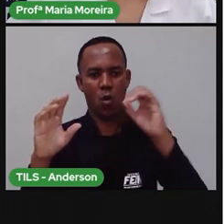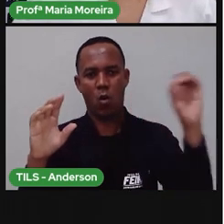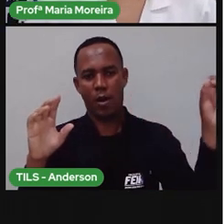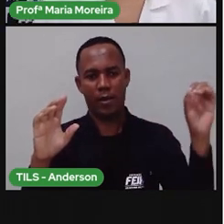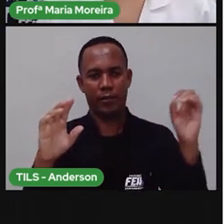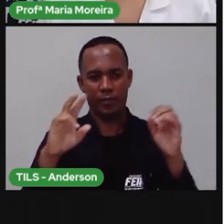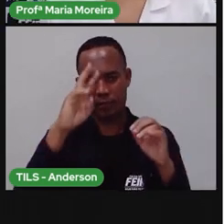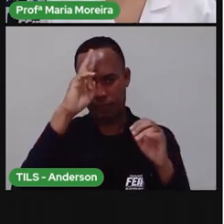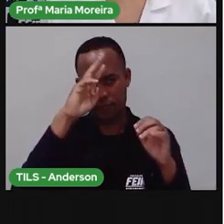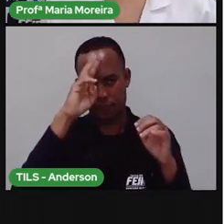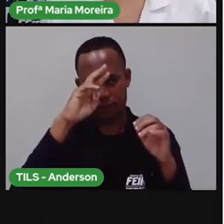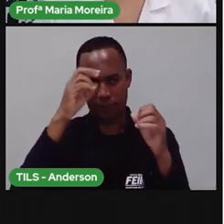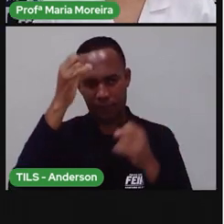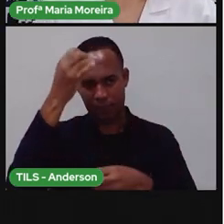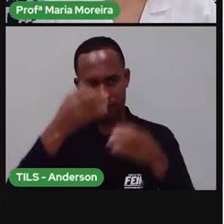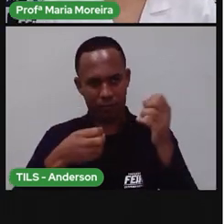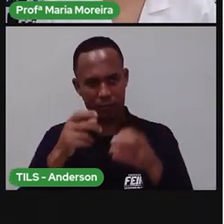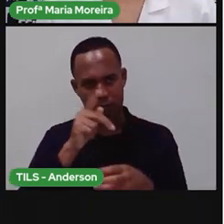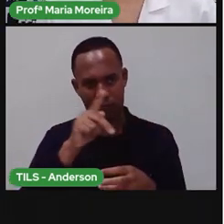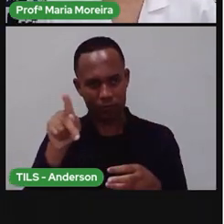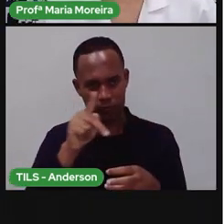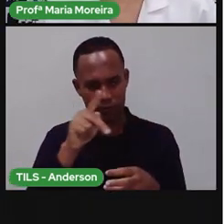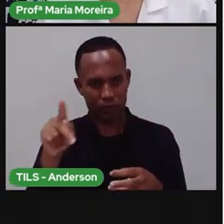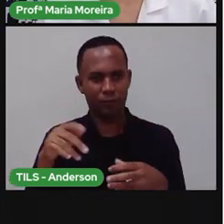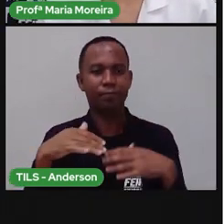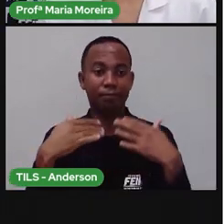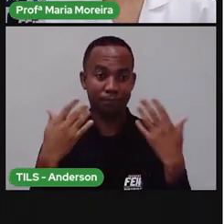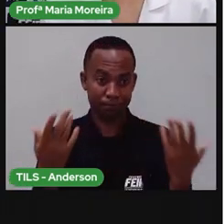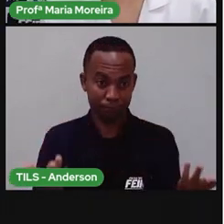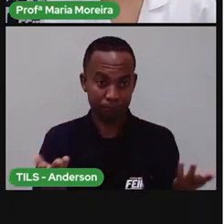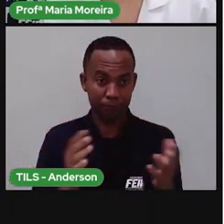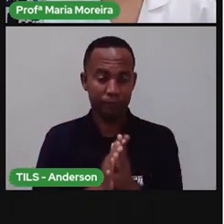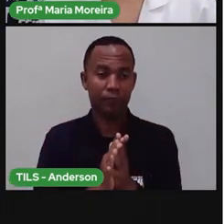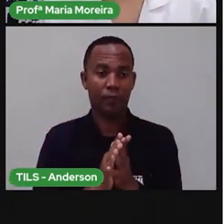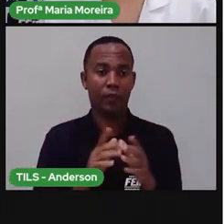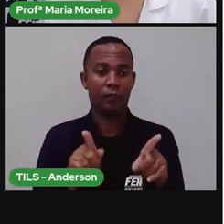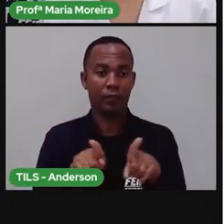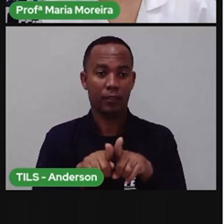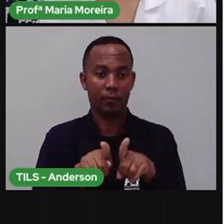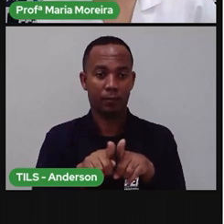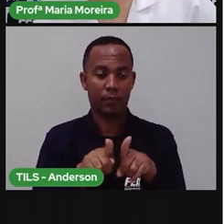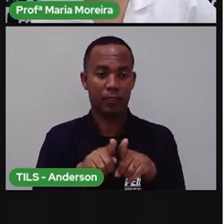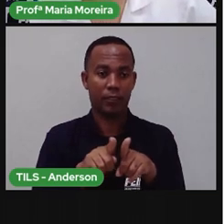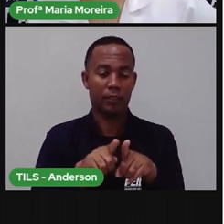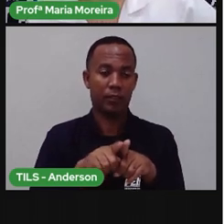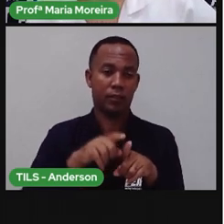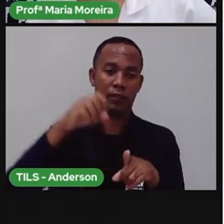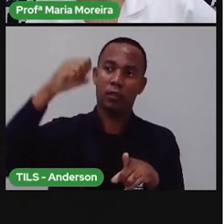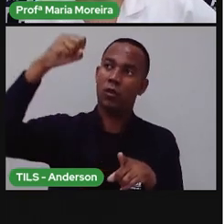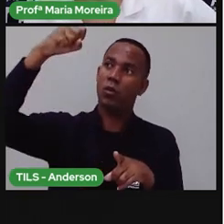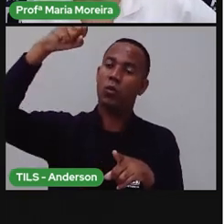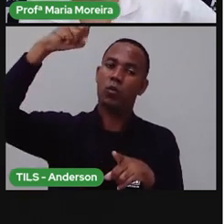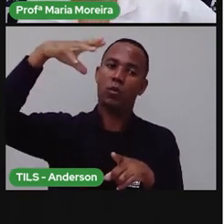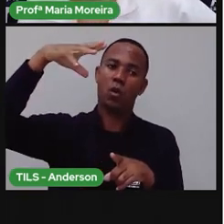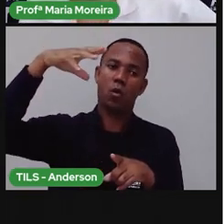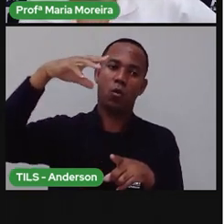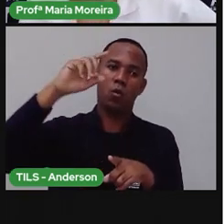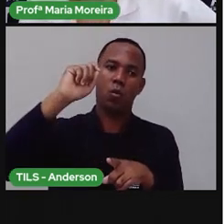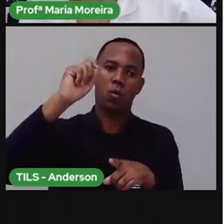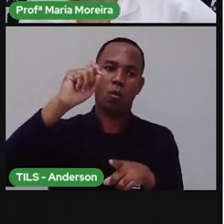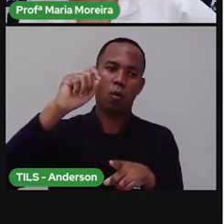sobre isso? Norte, sul, leste, oeste? Pronto. Assim, o sol nasce sempre aonde? Ao